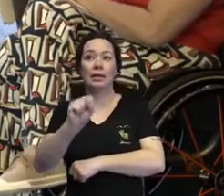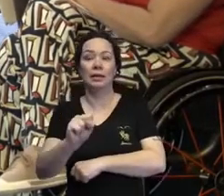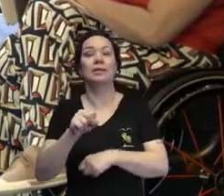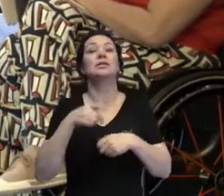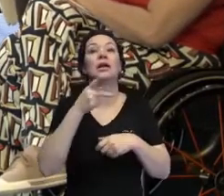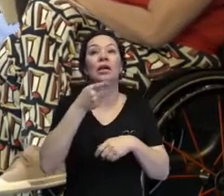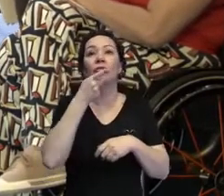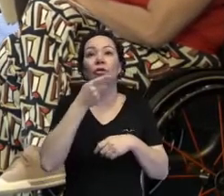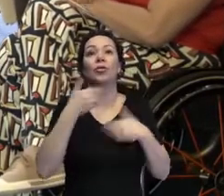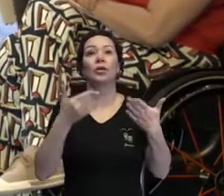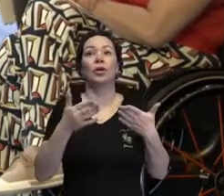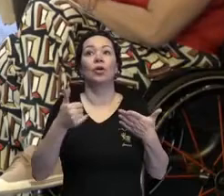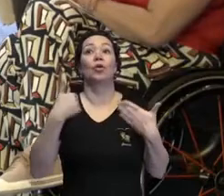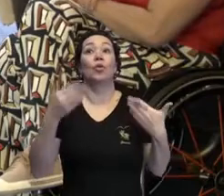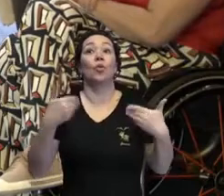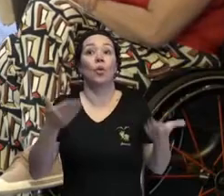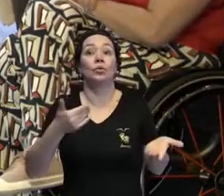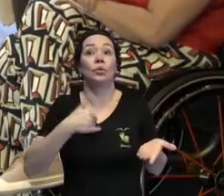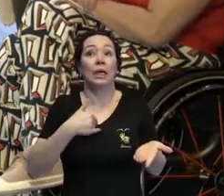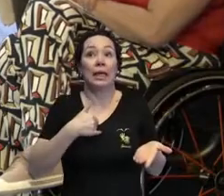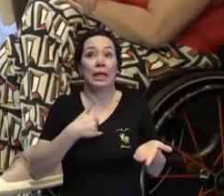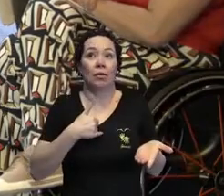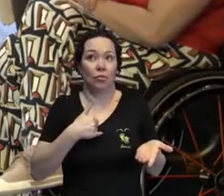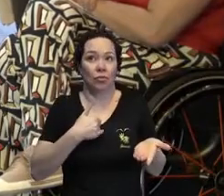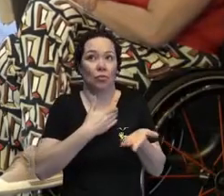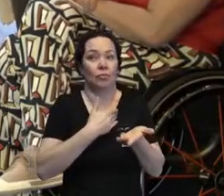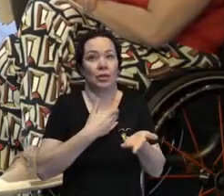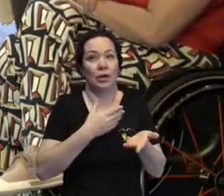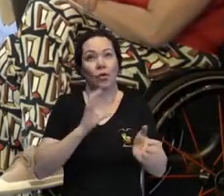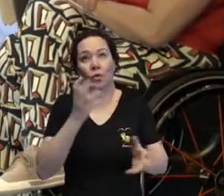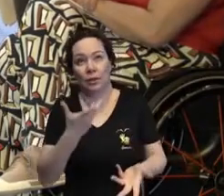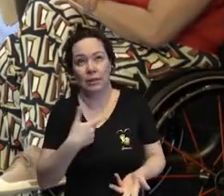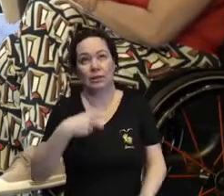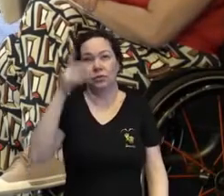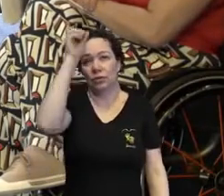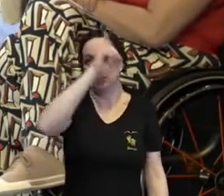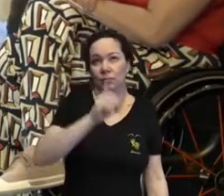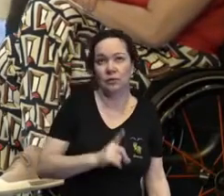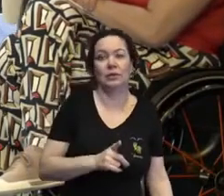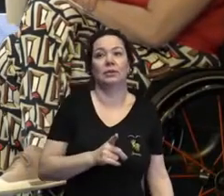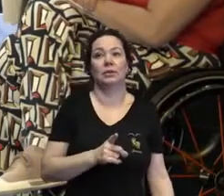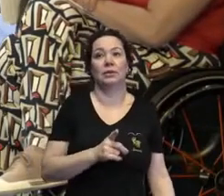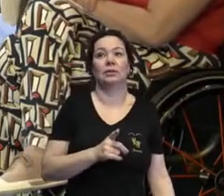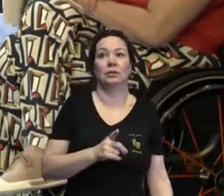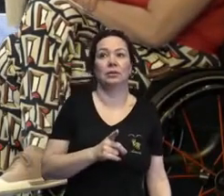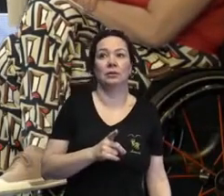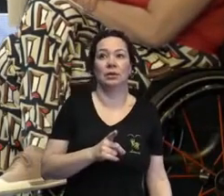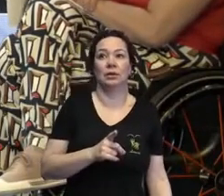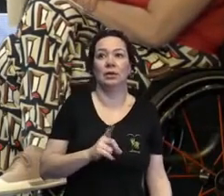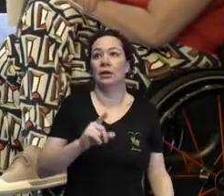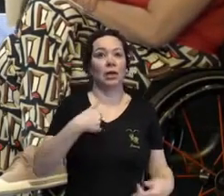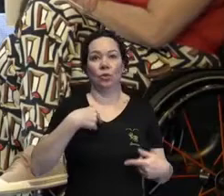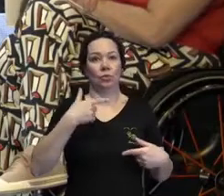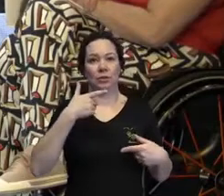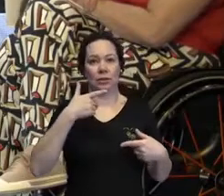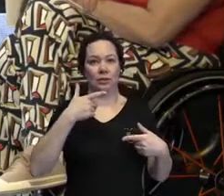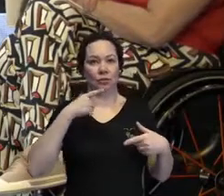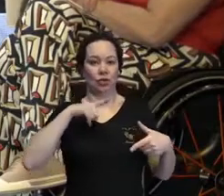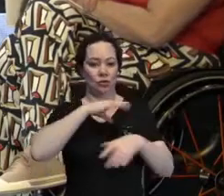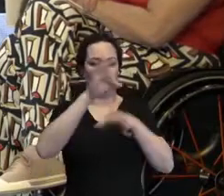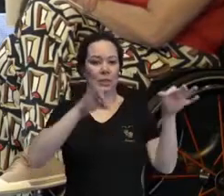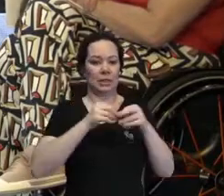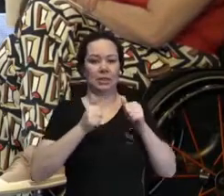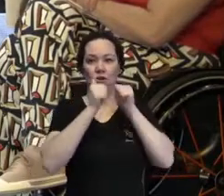quando eu me tornei uma pessoa deficiente, ou uma pessoa com deficiência, eu não ganhei um par de asas. Eu